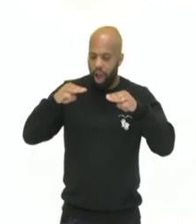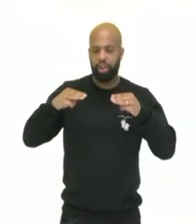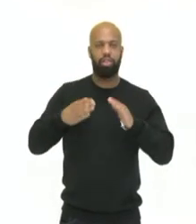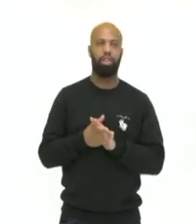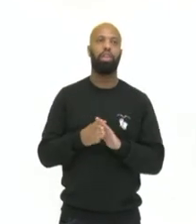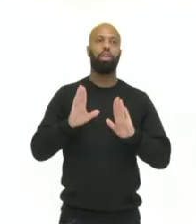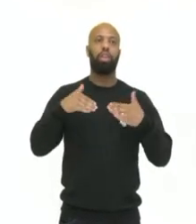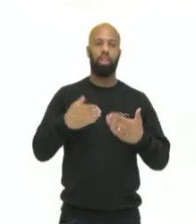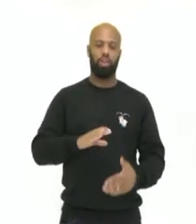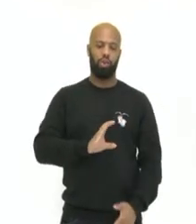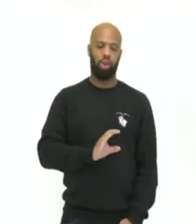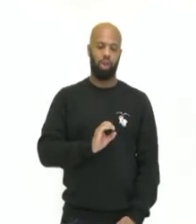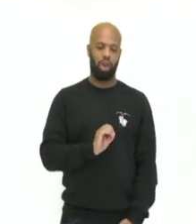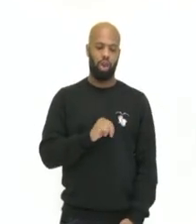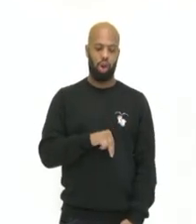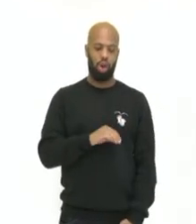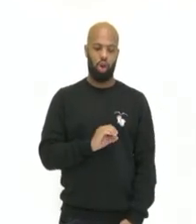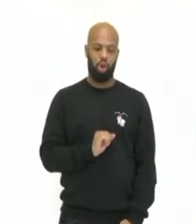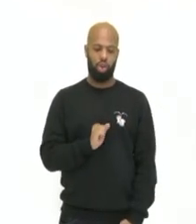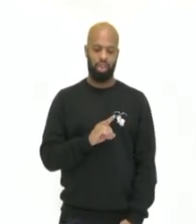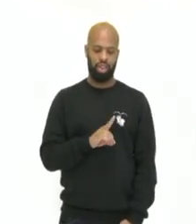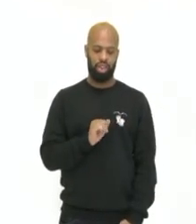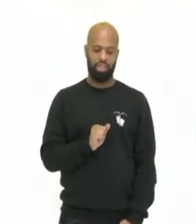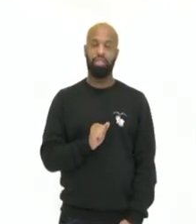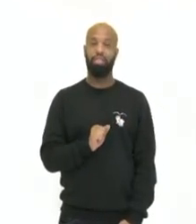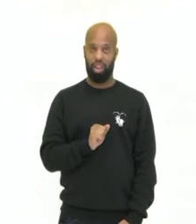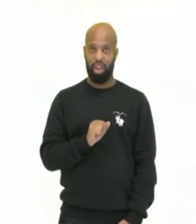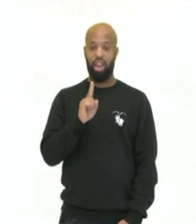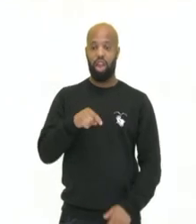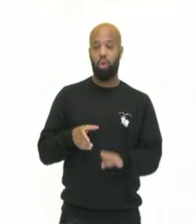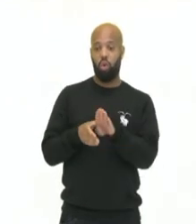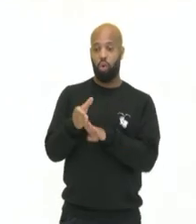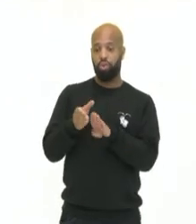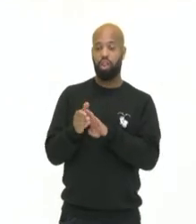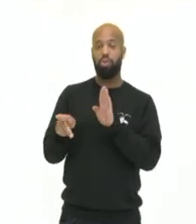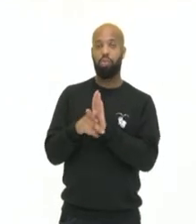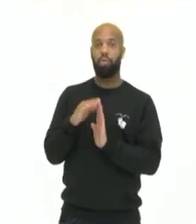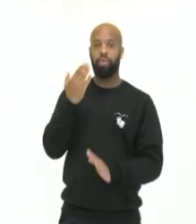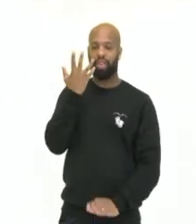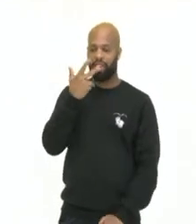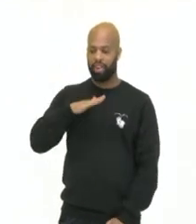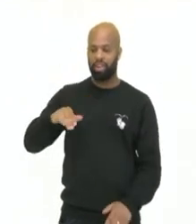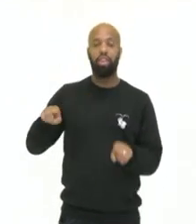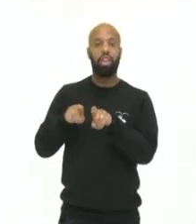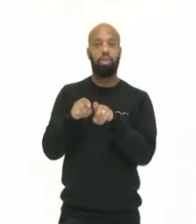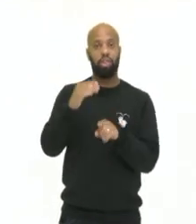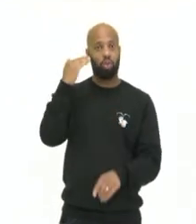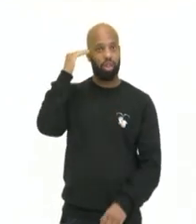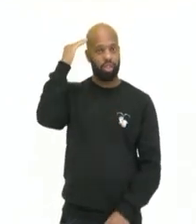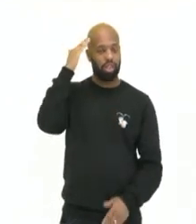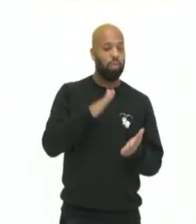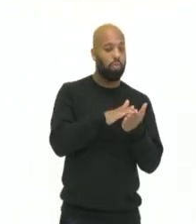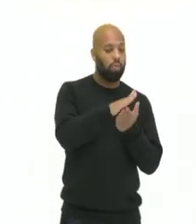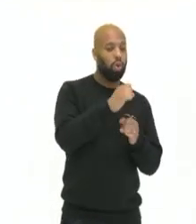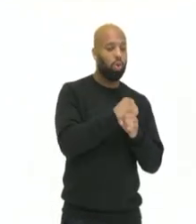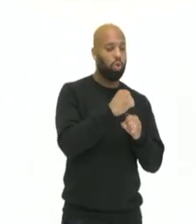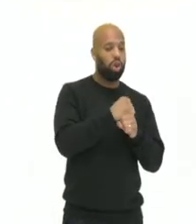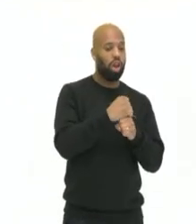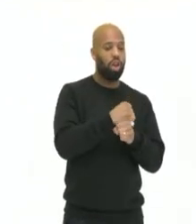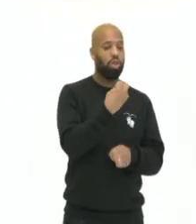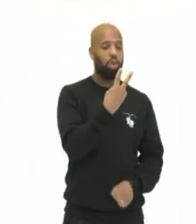Conselho Nacional de Direitos da Criança e do Adolescente, Conanda, publicou em 2014 a Resolução